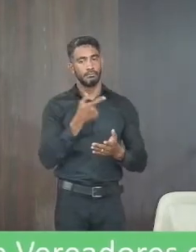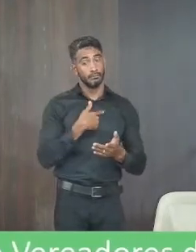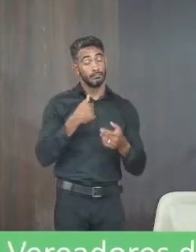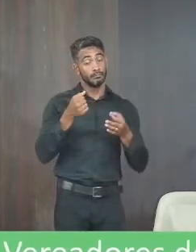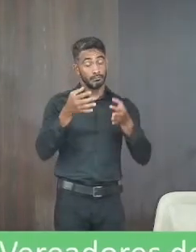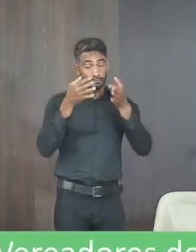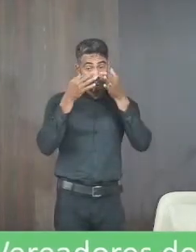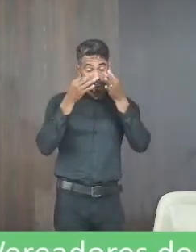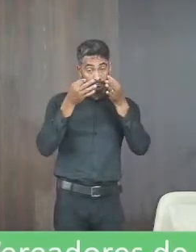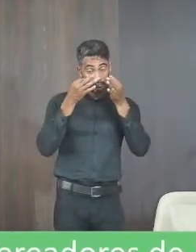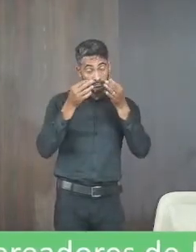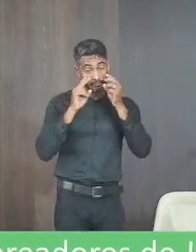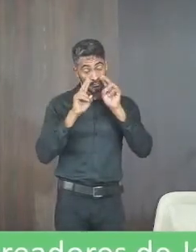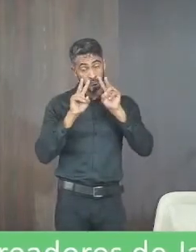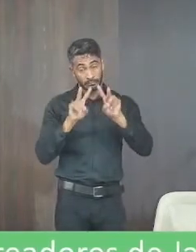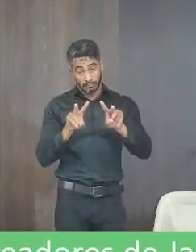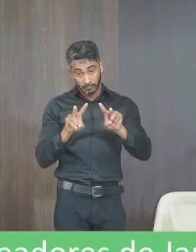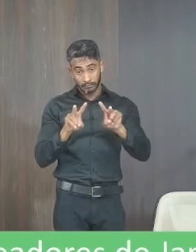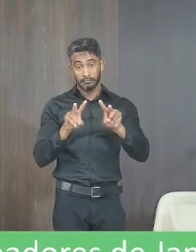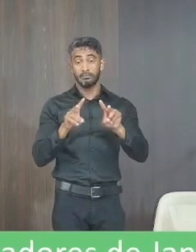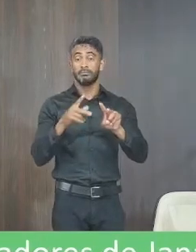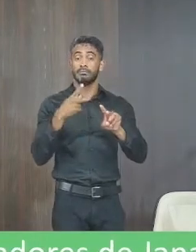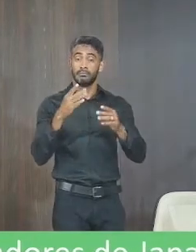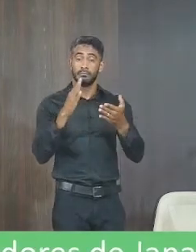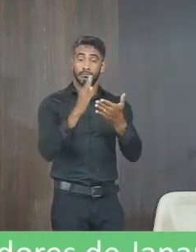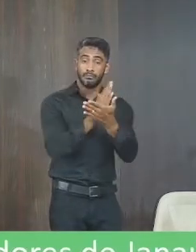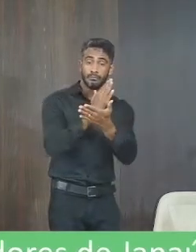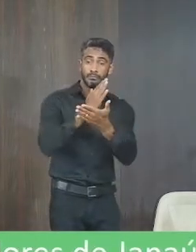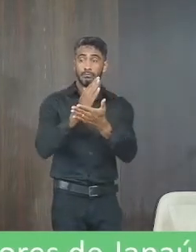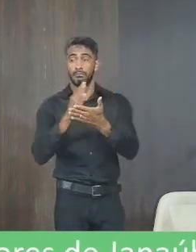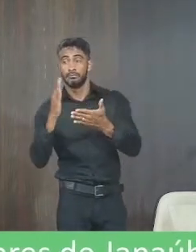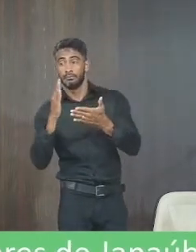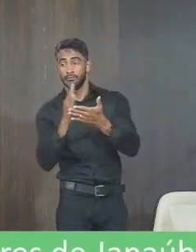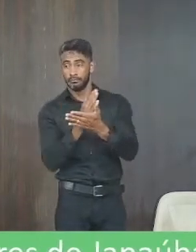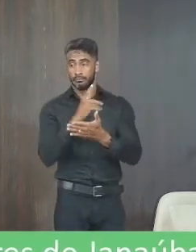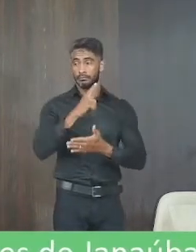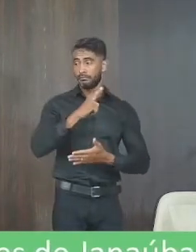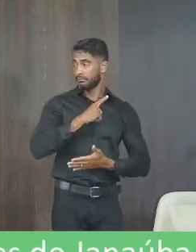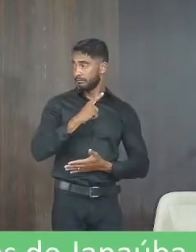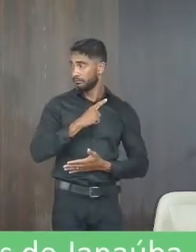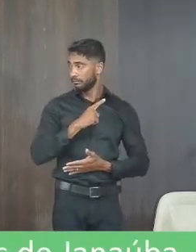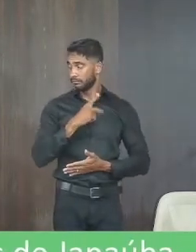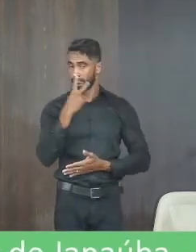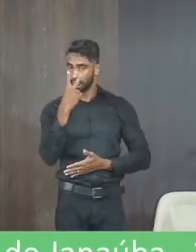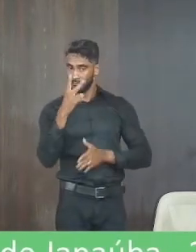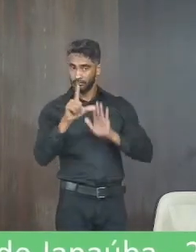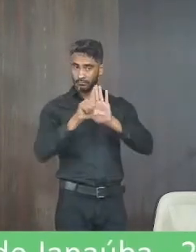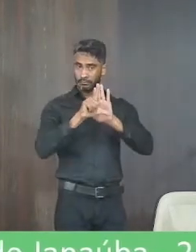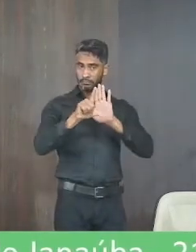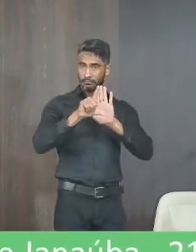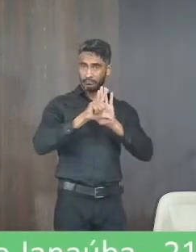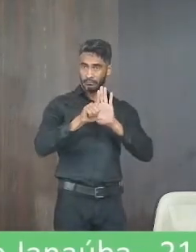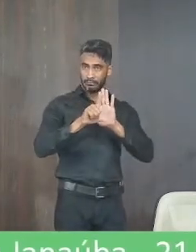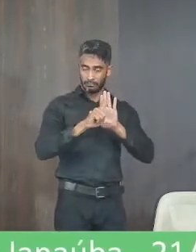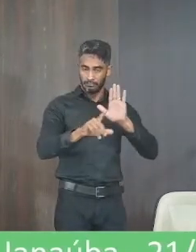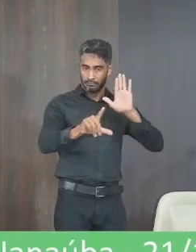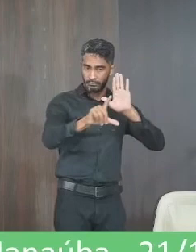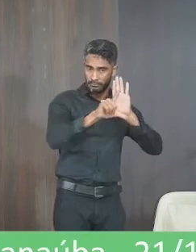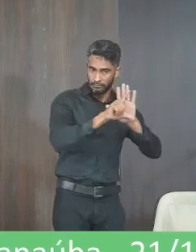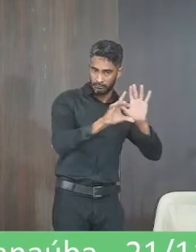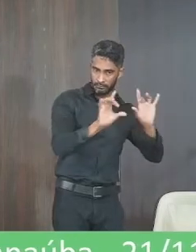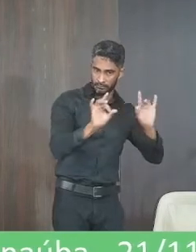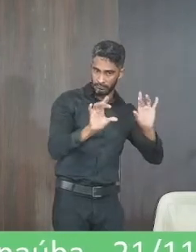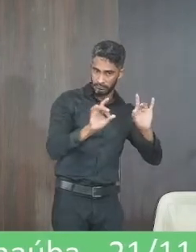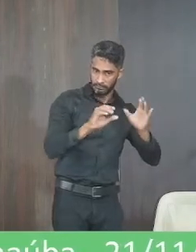estar tendo esse olhar para essa divisão tem duas legislações uma legislação